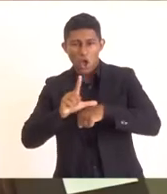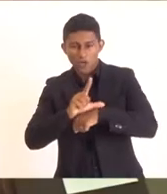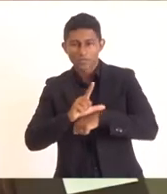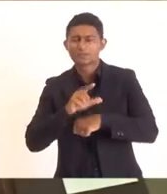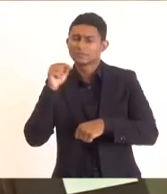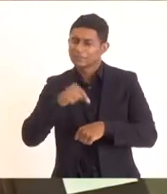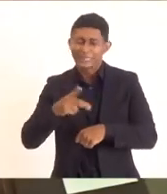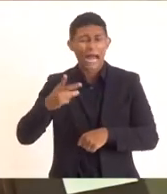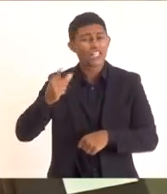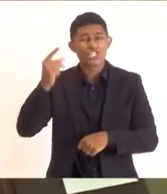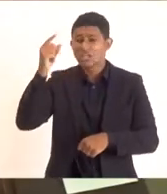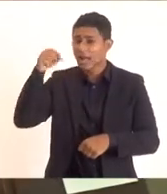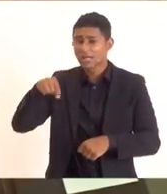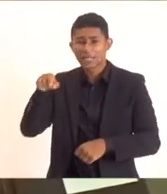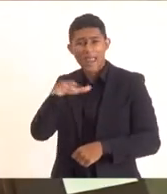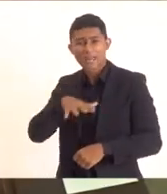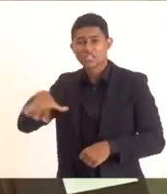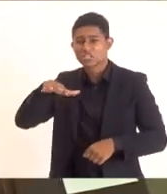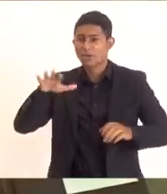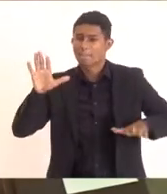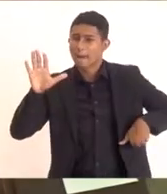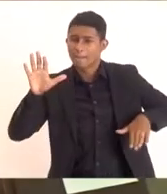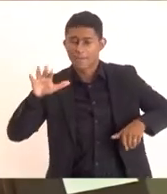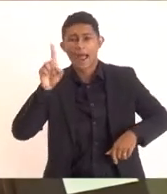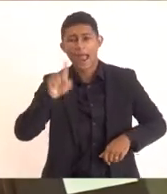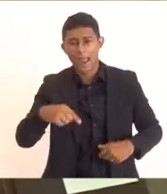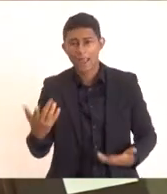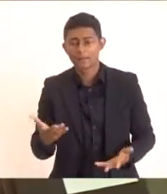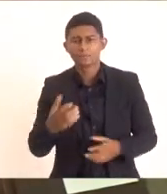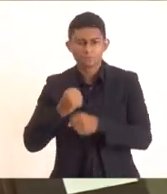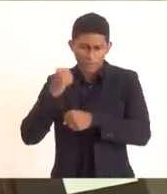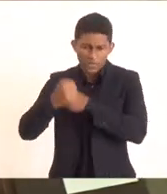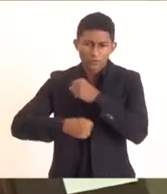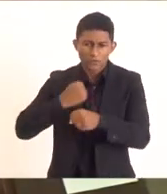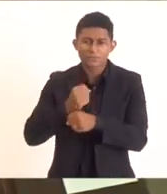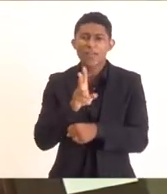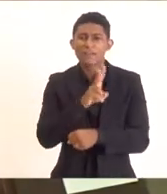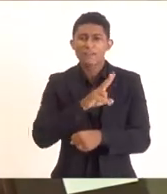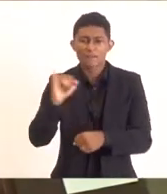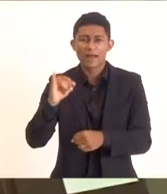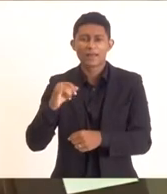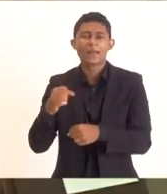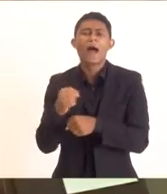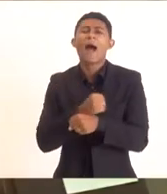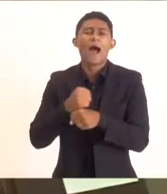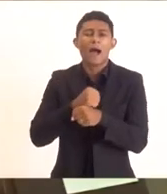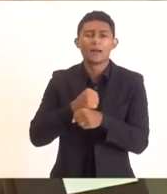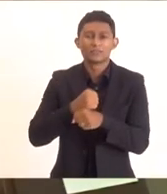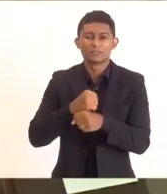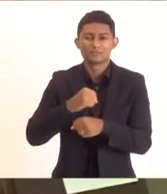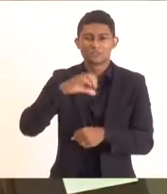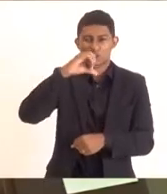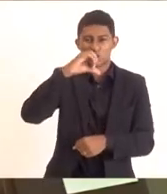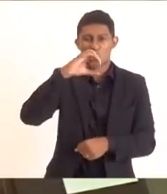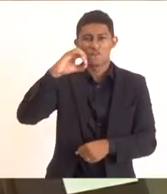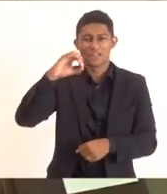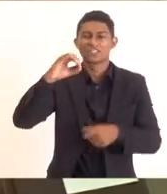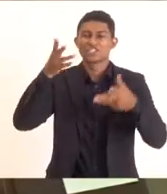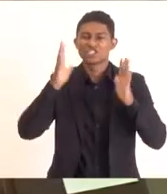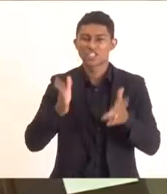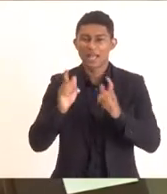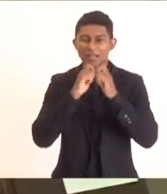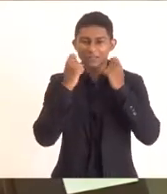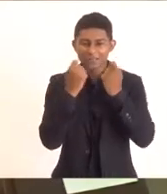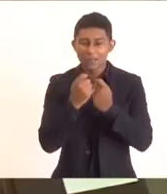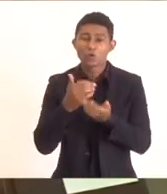antigas do Estado. Ela vai fazer esse ano que vem agora 90 anos de fundação. Ela é de